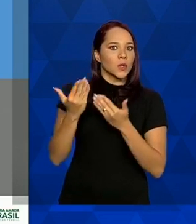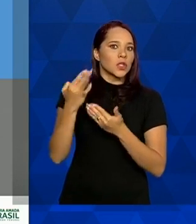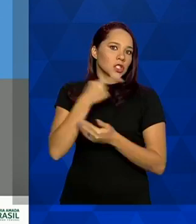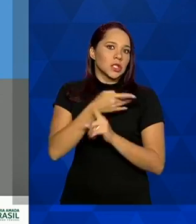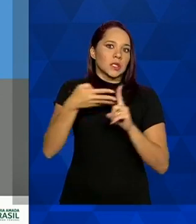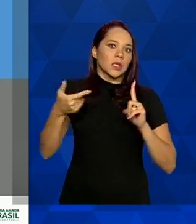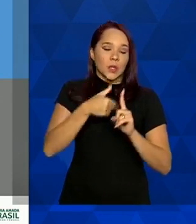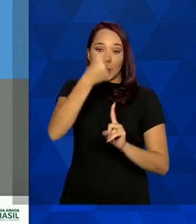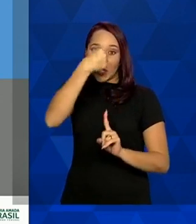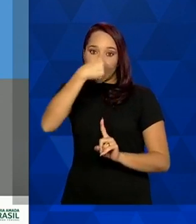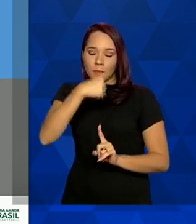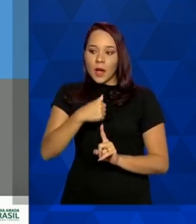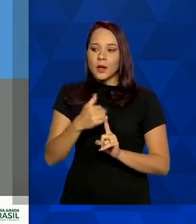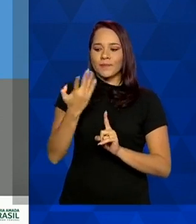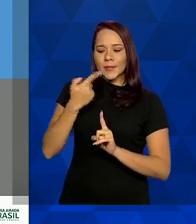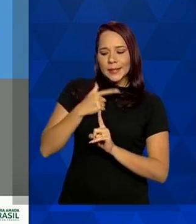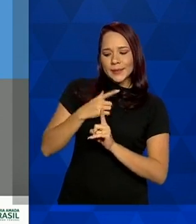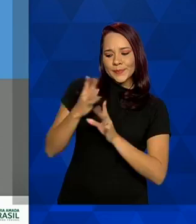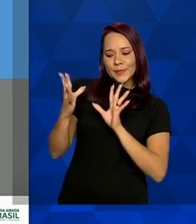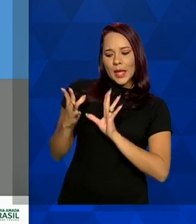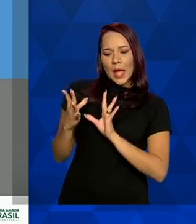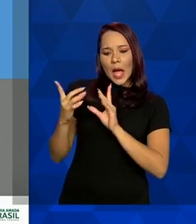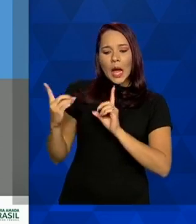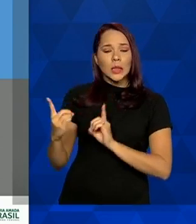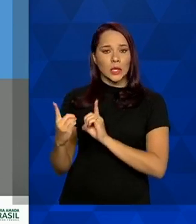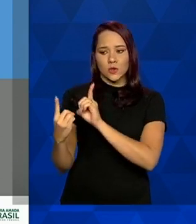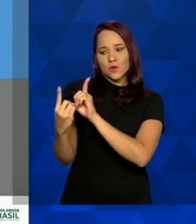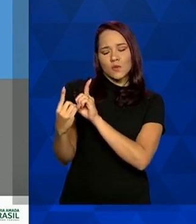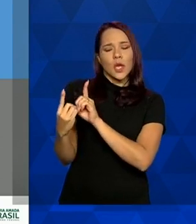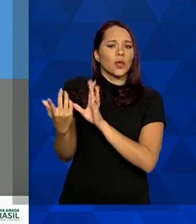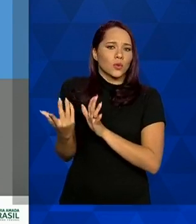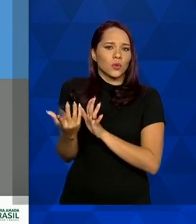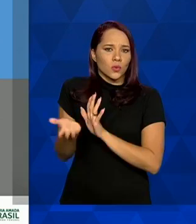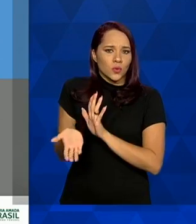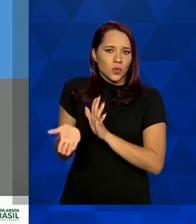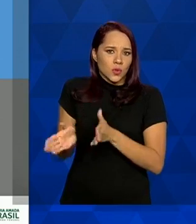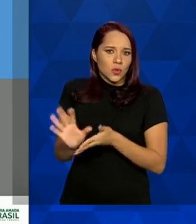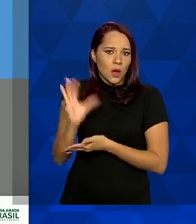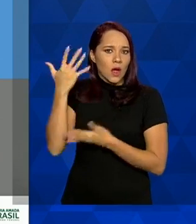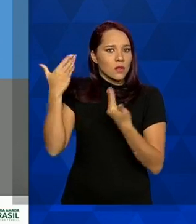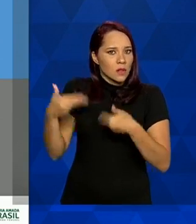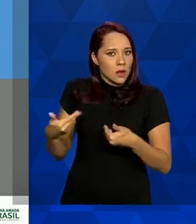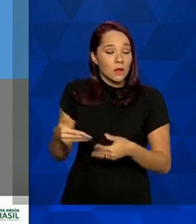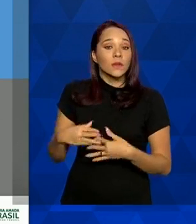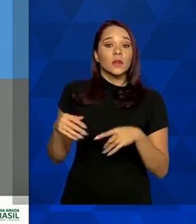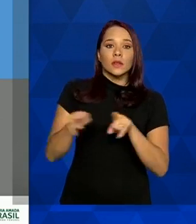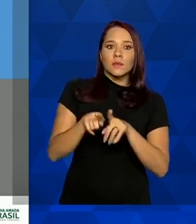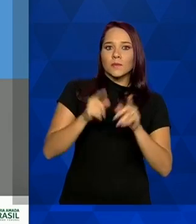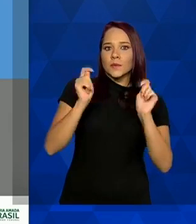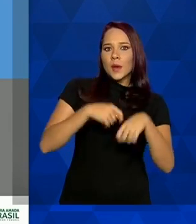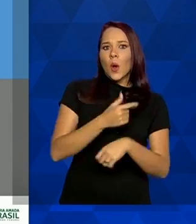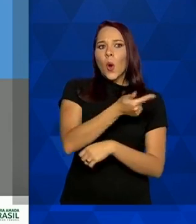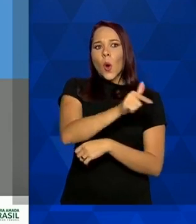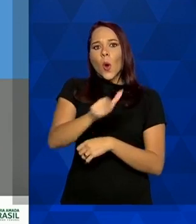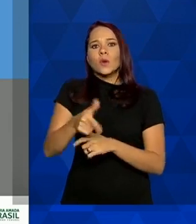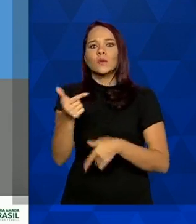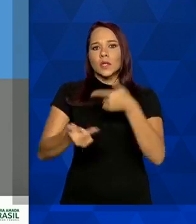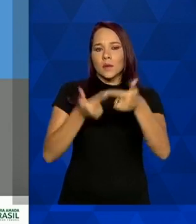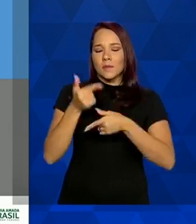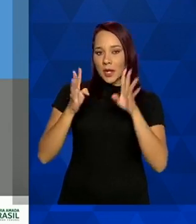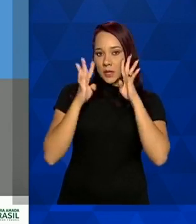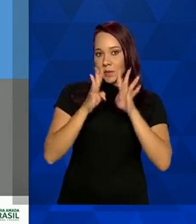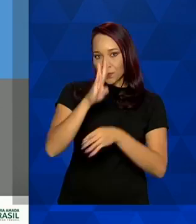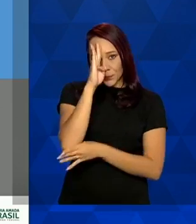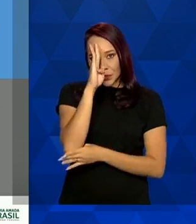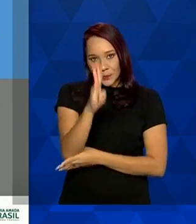gripal e fazer um atendimento resolutivo dos casos leves, ao mesmo tempo, possibilitar que os outros serviços da atenção